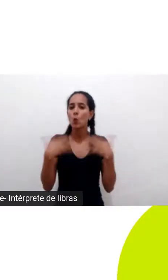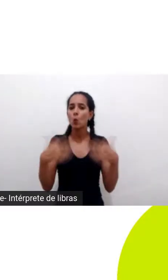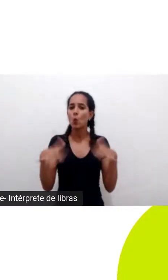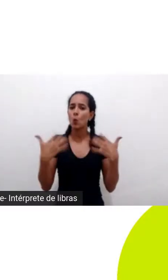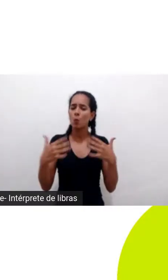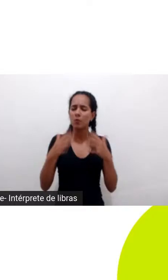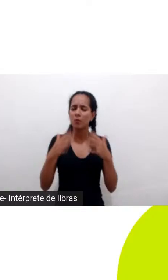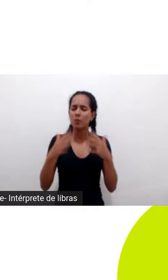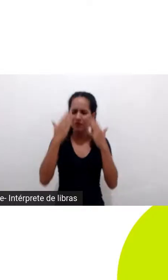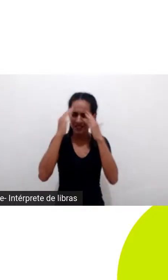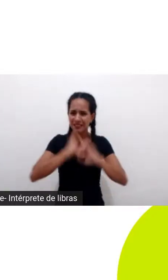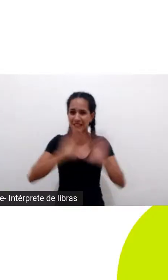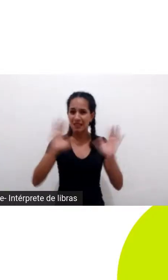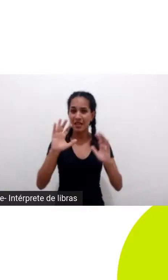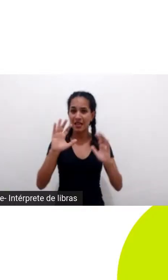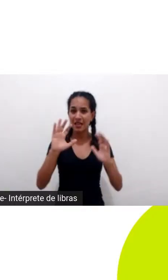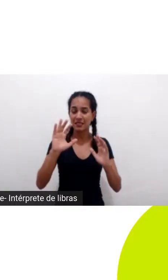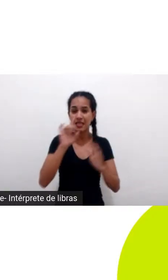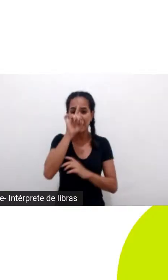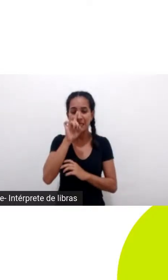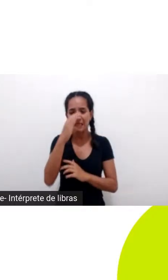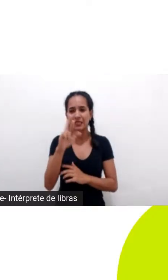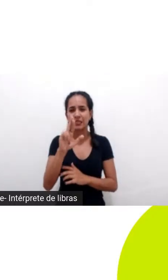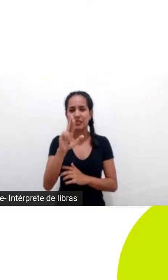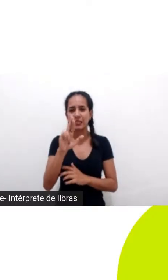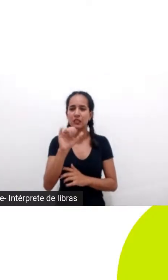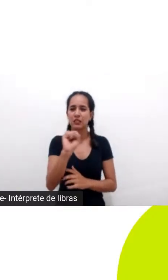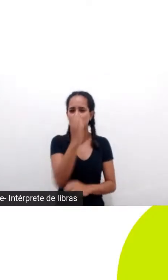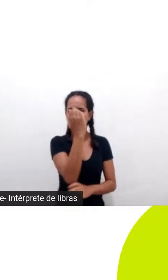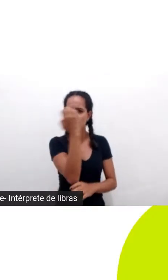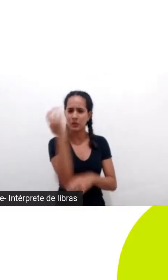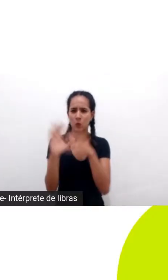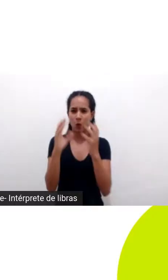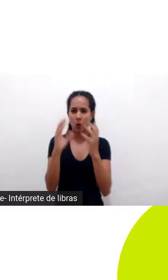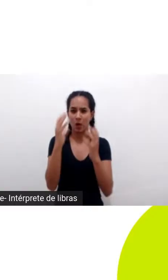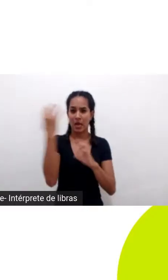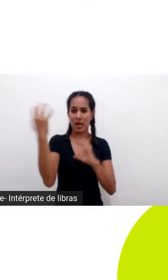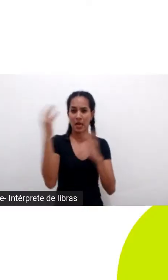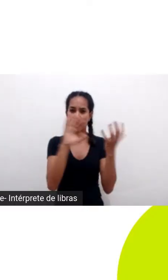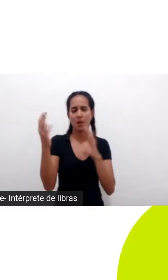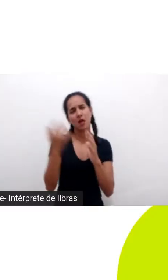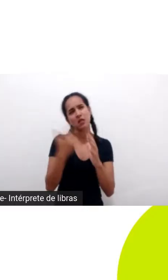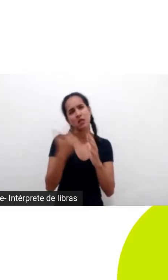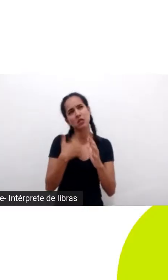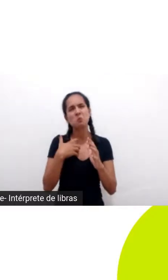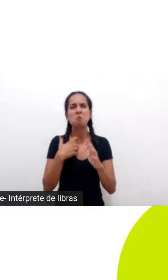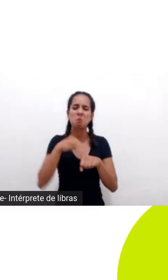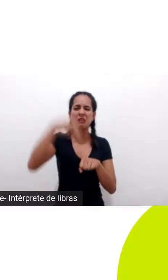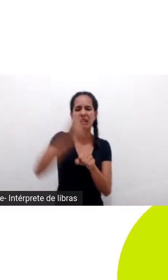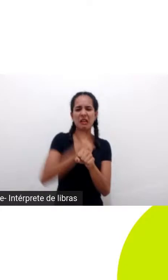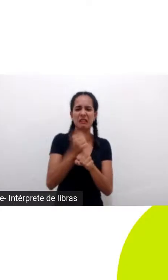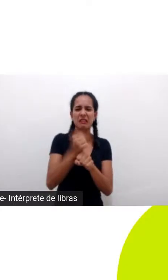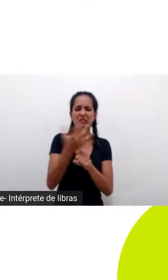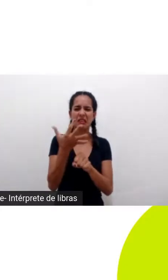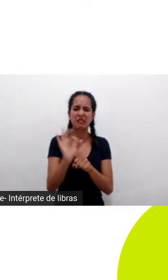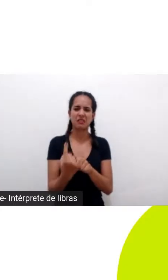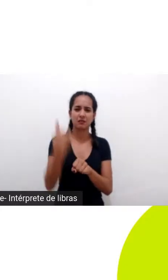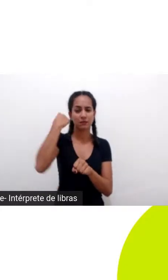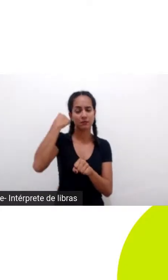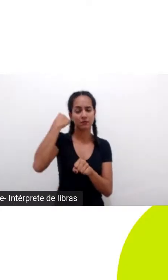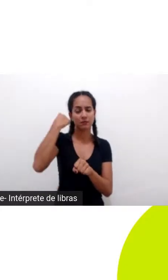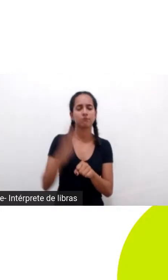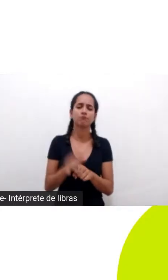crise climática eu me lembrei eu preparo essa fala de uma aula que eu tive no mestrado há uns 10 anos atrás mais ou menos 10 anos atrás era um professor